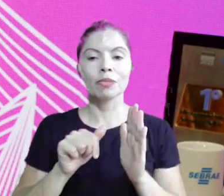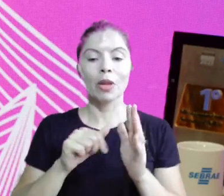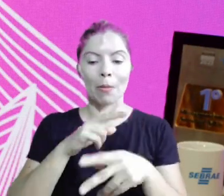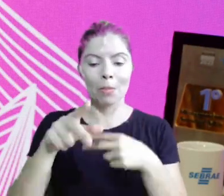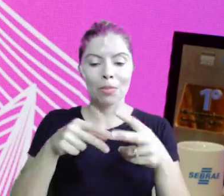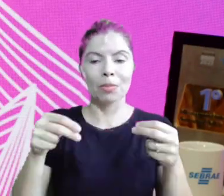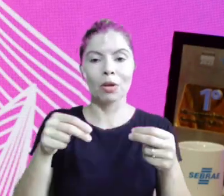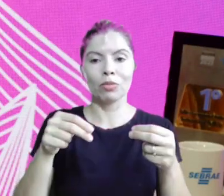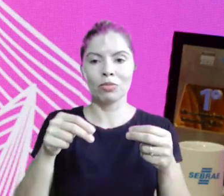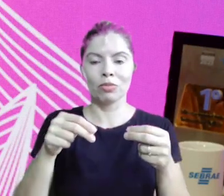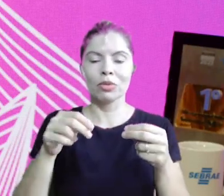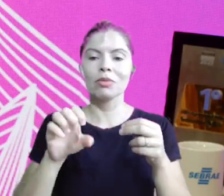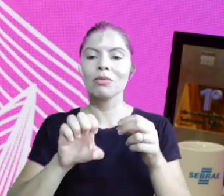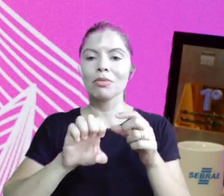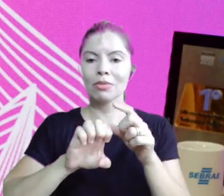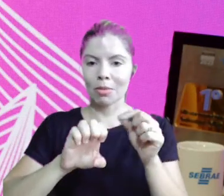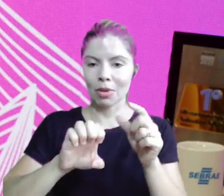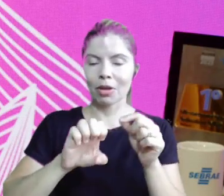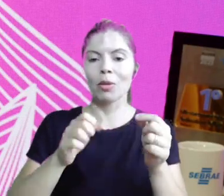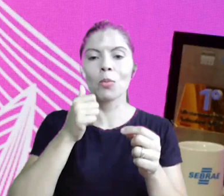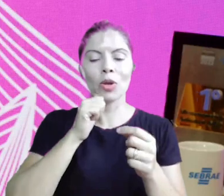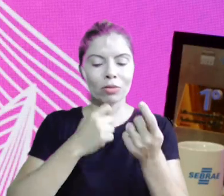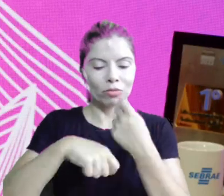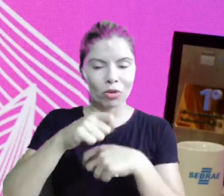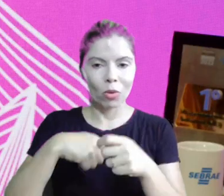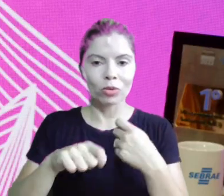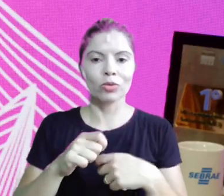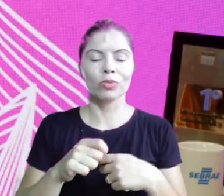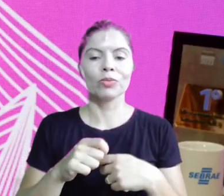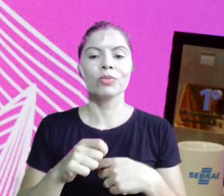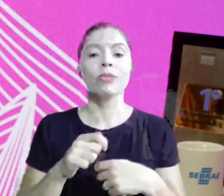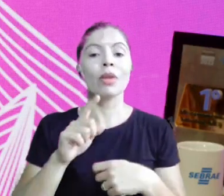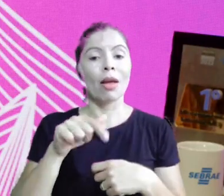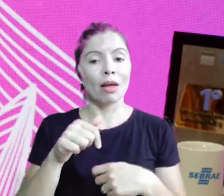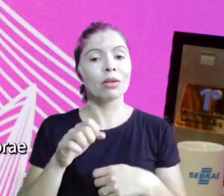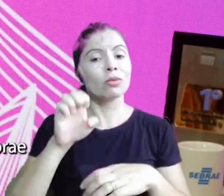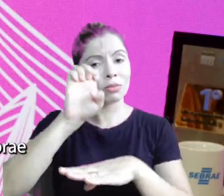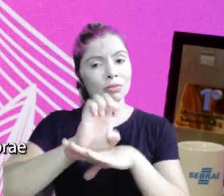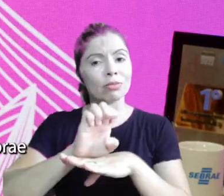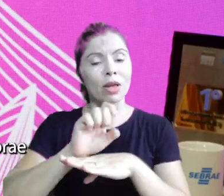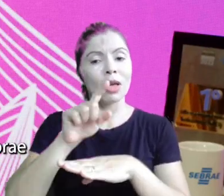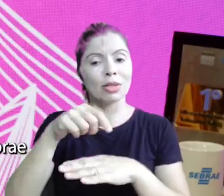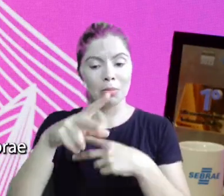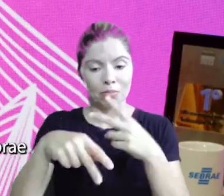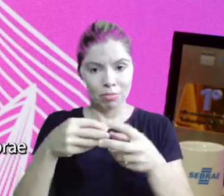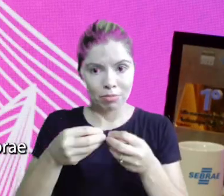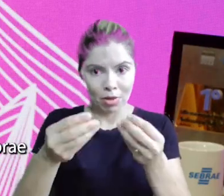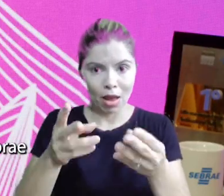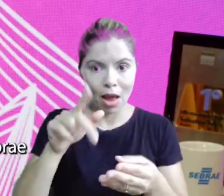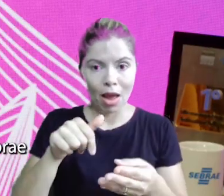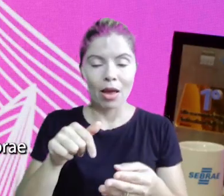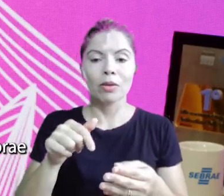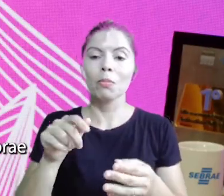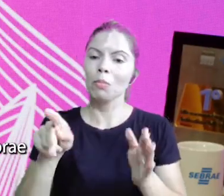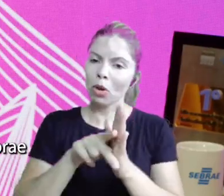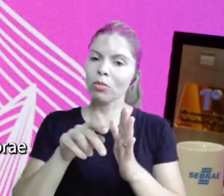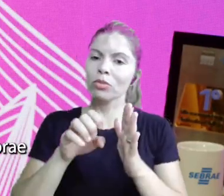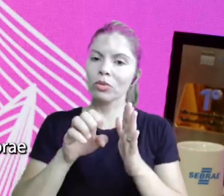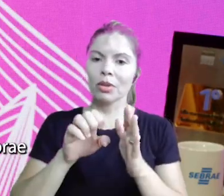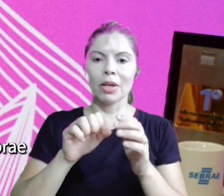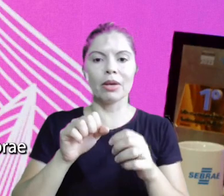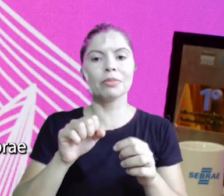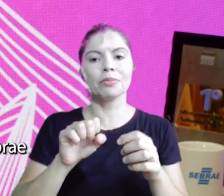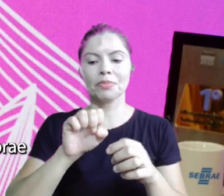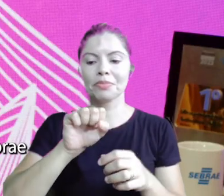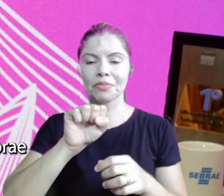Prêmio Sebrae Mulher de Negócios Etapa Estadual. E esse prêmio, ele é uma iniciativa do Sebrae que